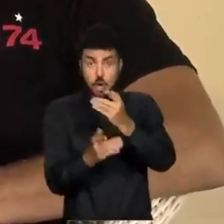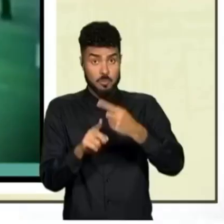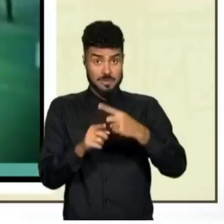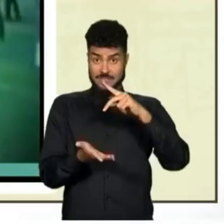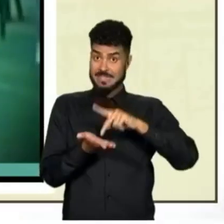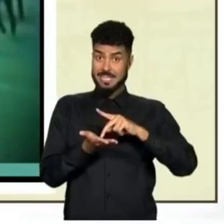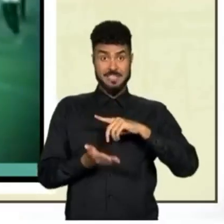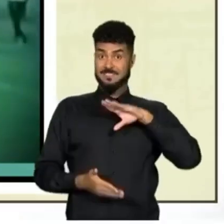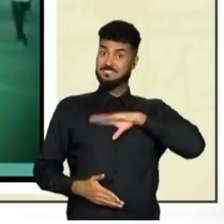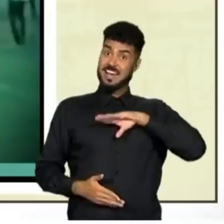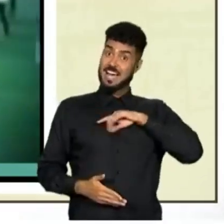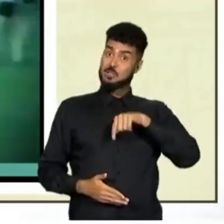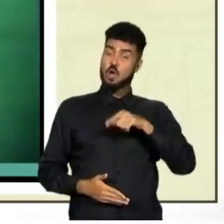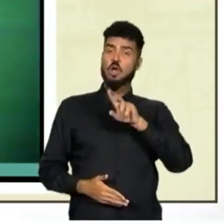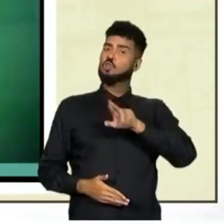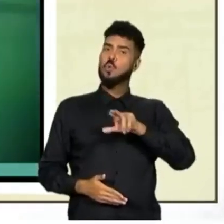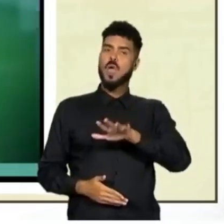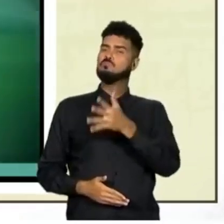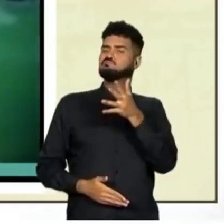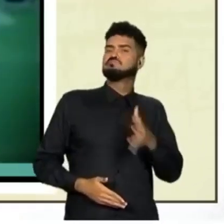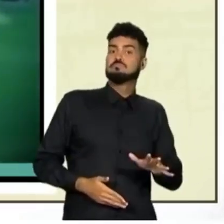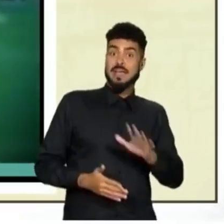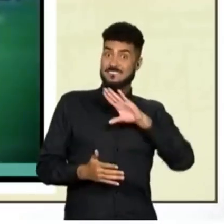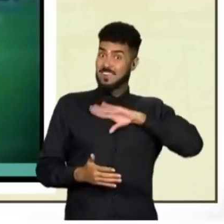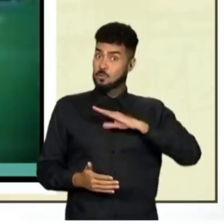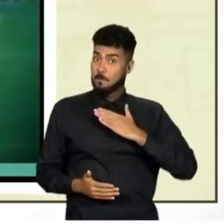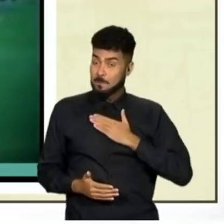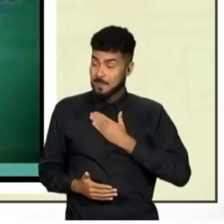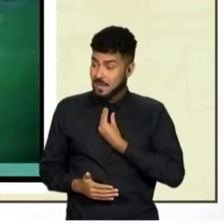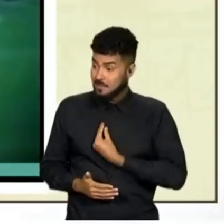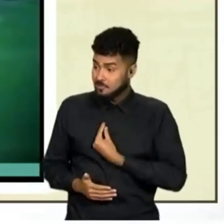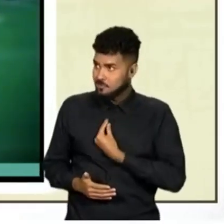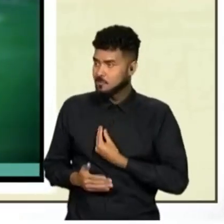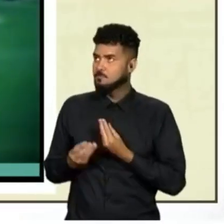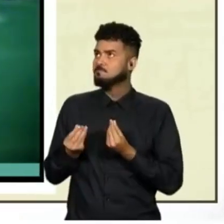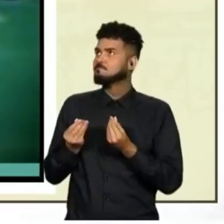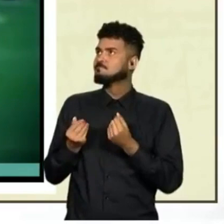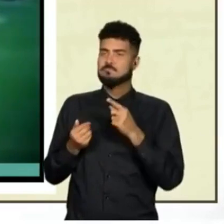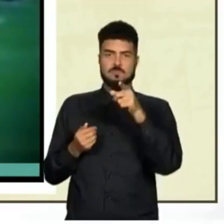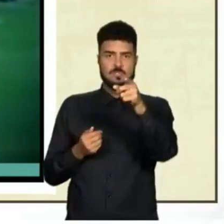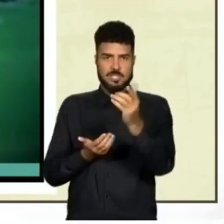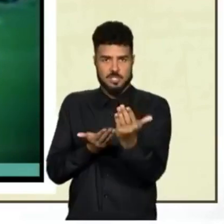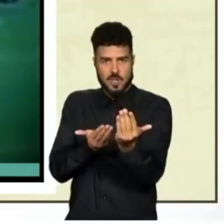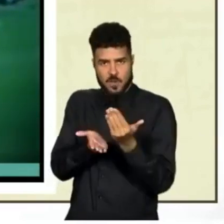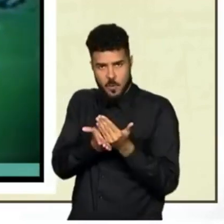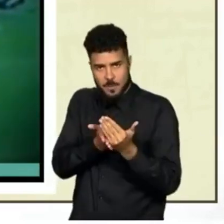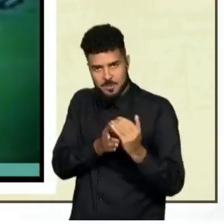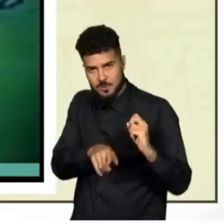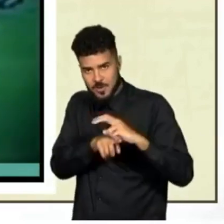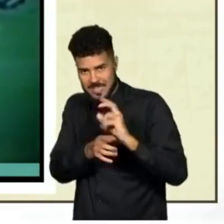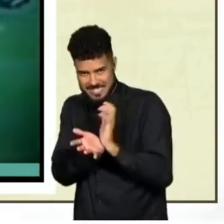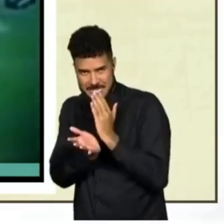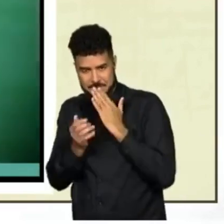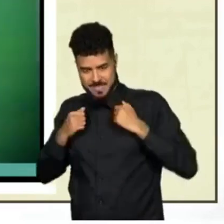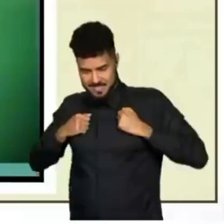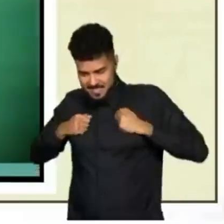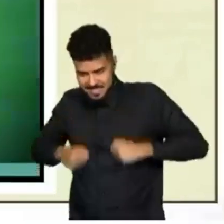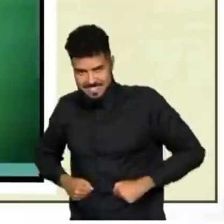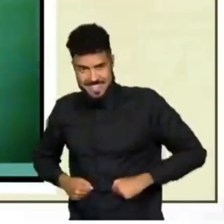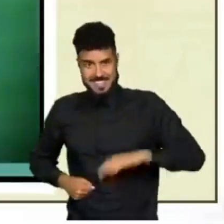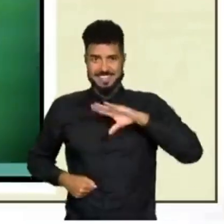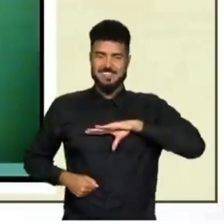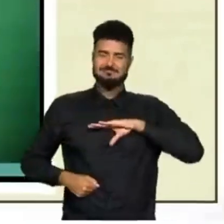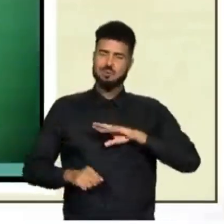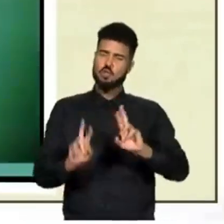estágio inteiro, para poder esperar, não, vai manter a essência do estágio, vai meter uma arquibancada, e aí aos poucos, refletindo, mexendo nos